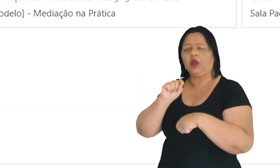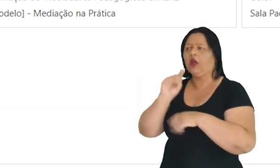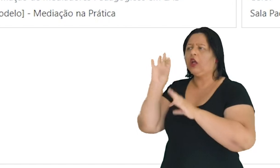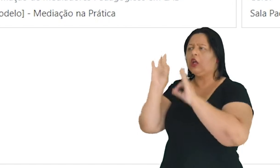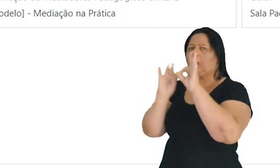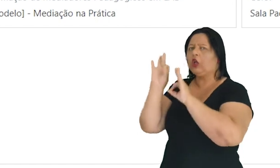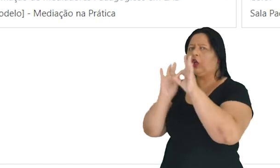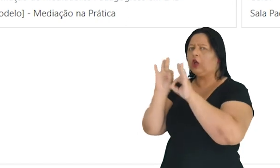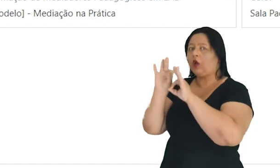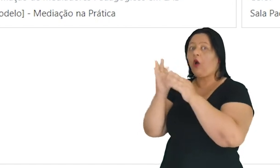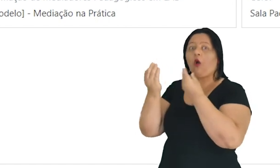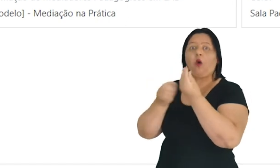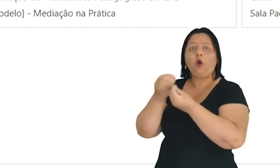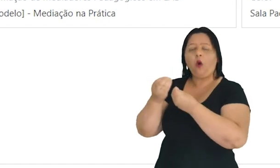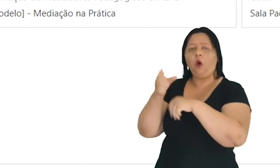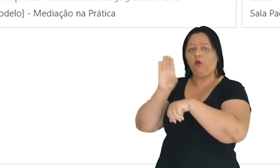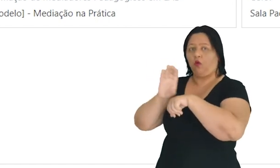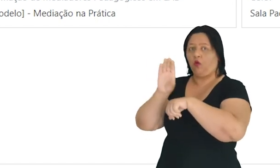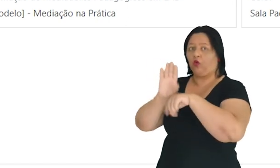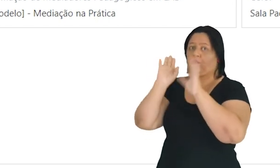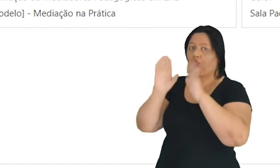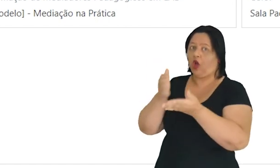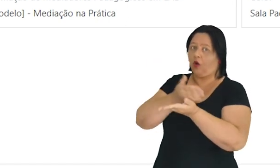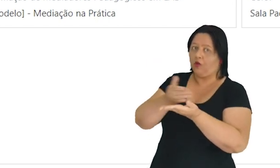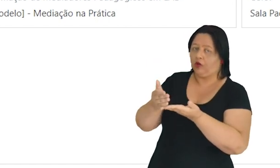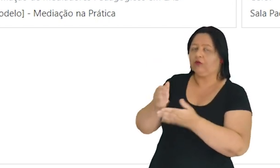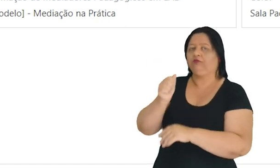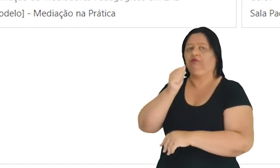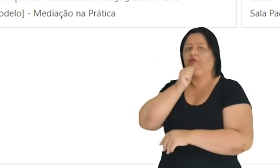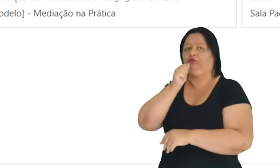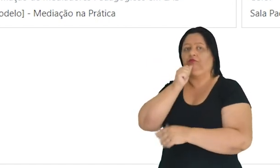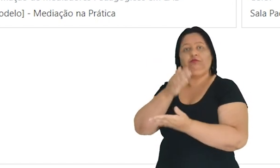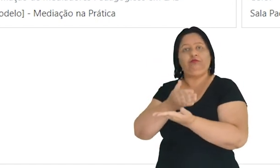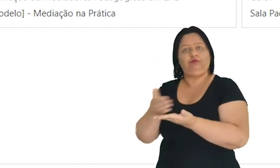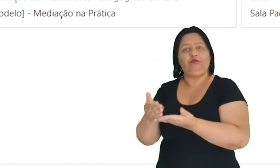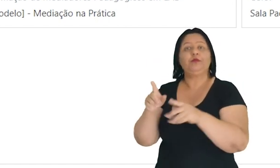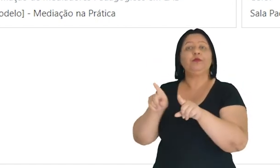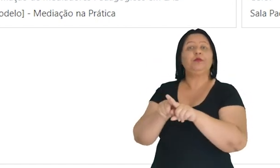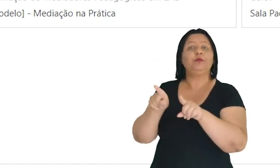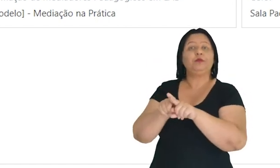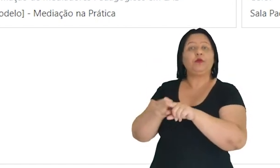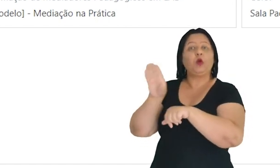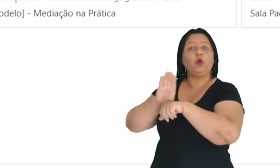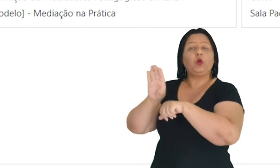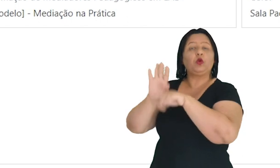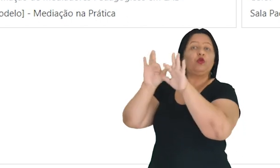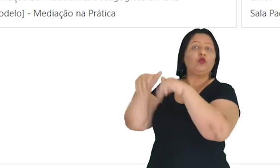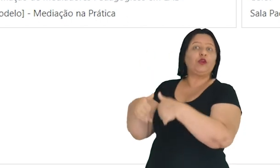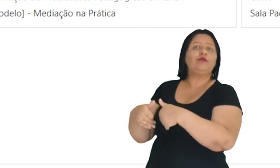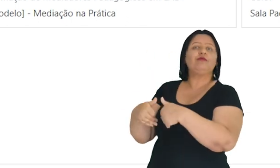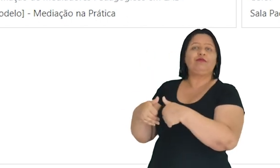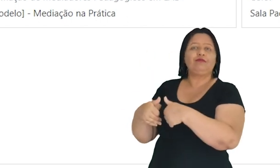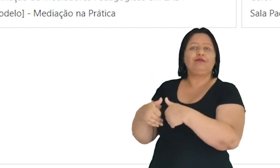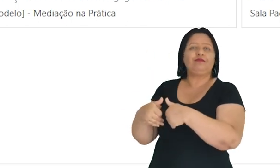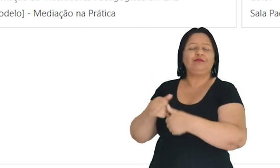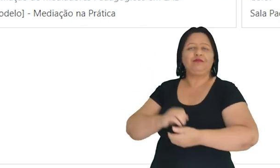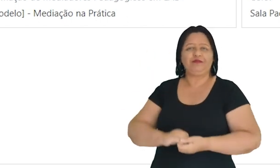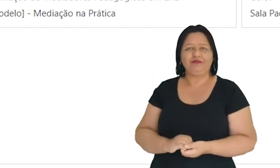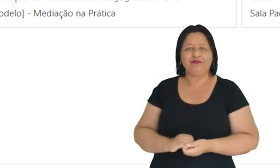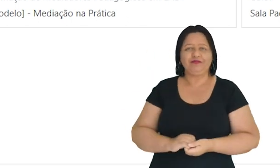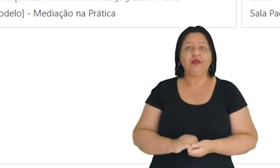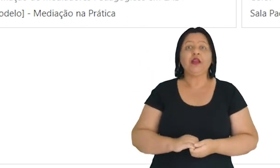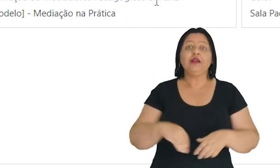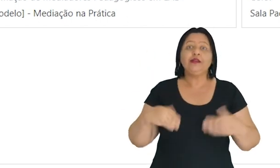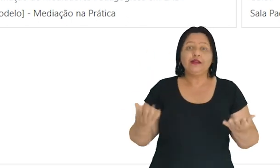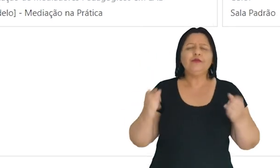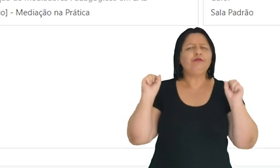de filtrar também por cursos em andamentos ou não iniciados, ou cursos encerrados ou